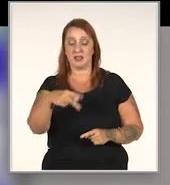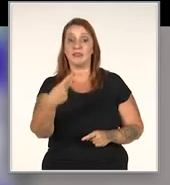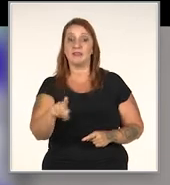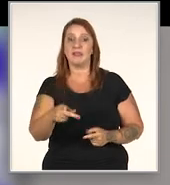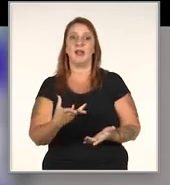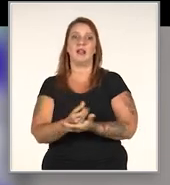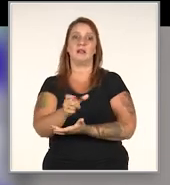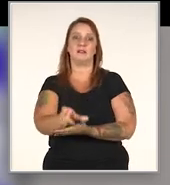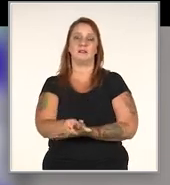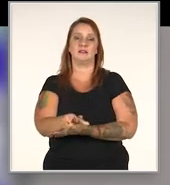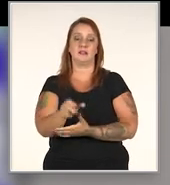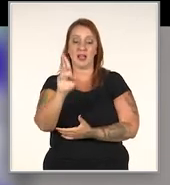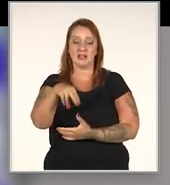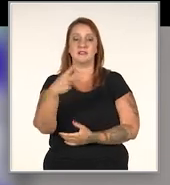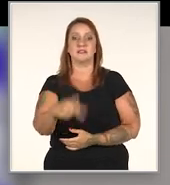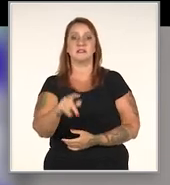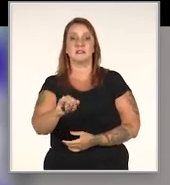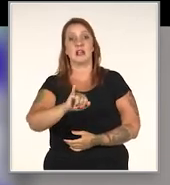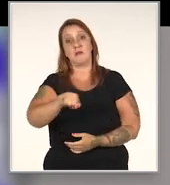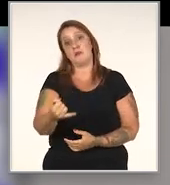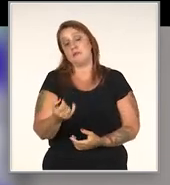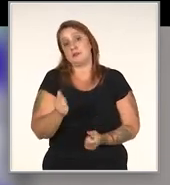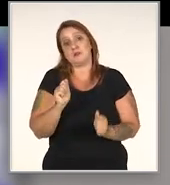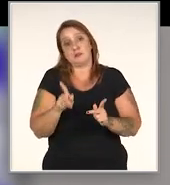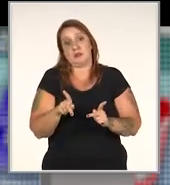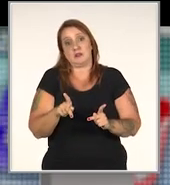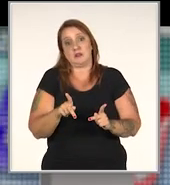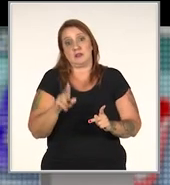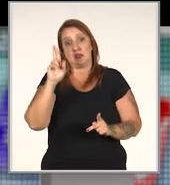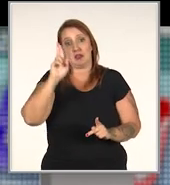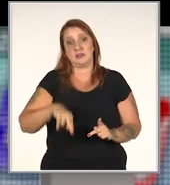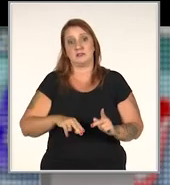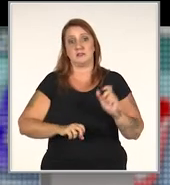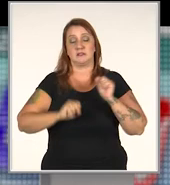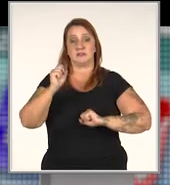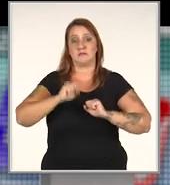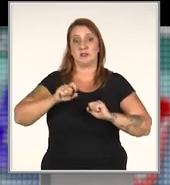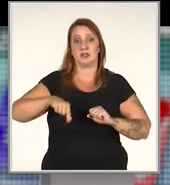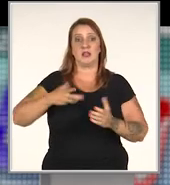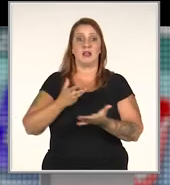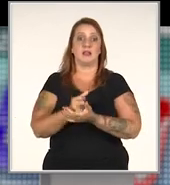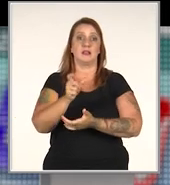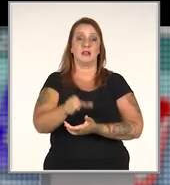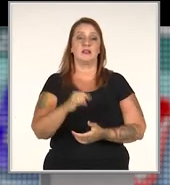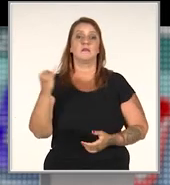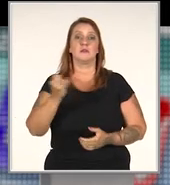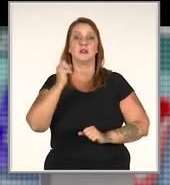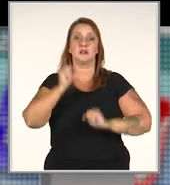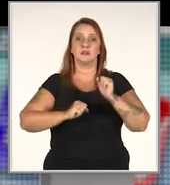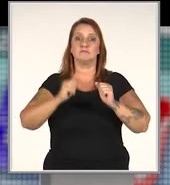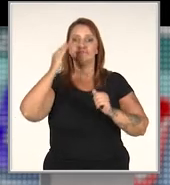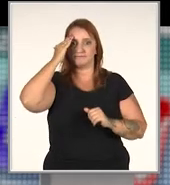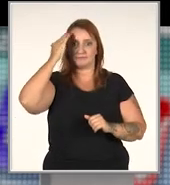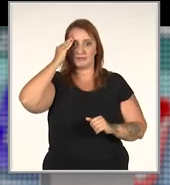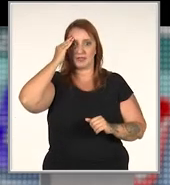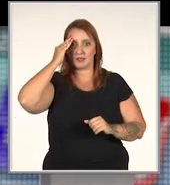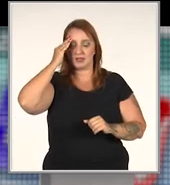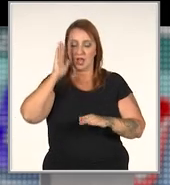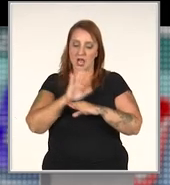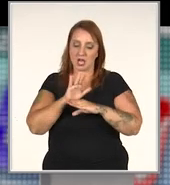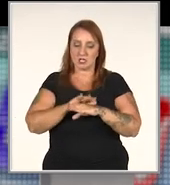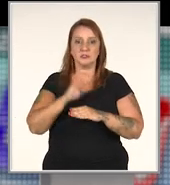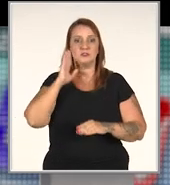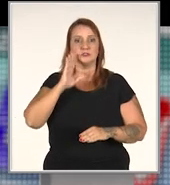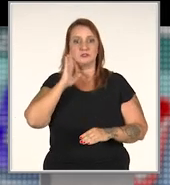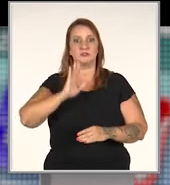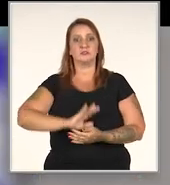a opção do cliente. E se ele quer aproveitar isso, tem mais aqui. A da empresa é o cliente, né? É importante que a empresa tenha essa consciência e